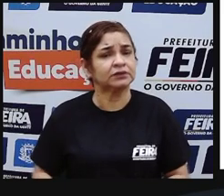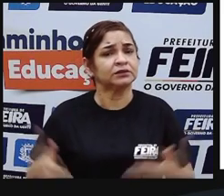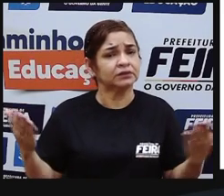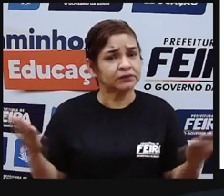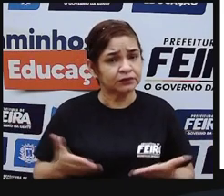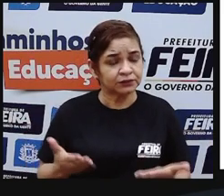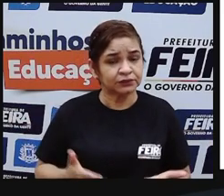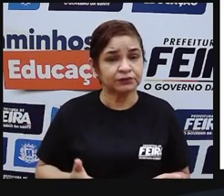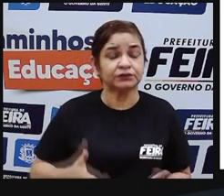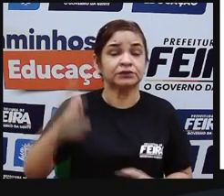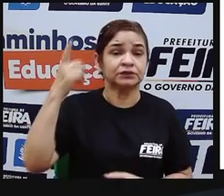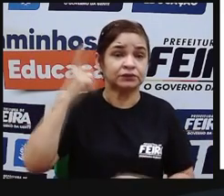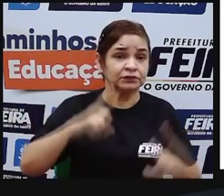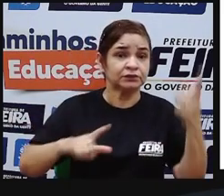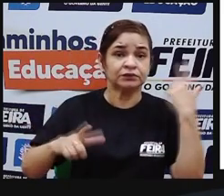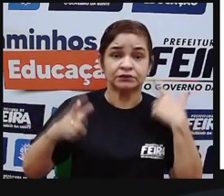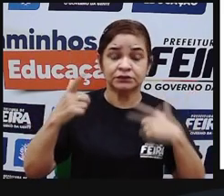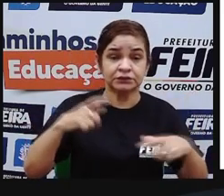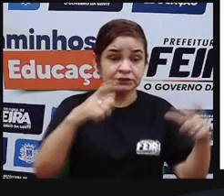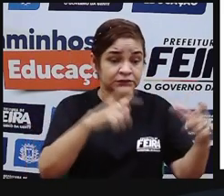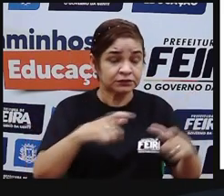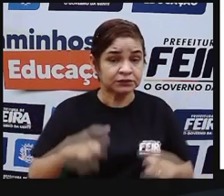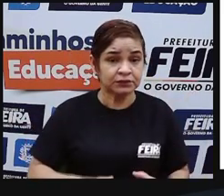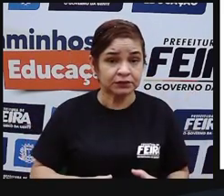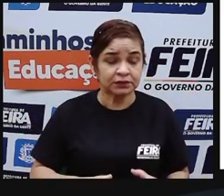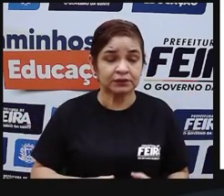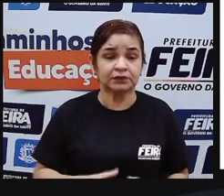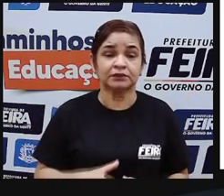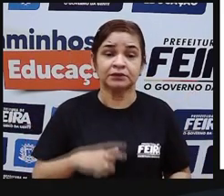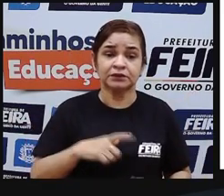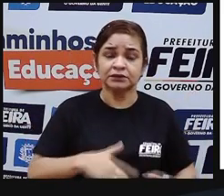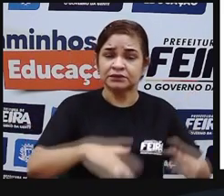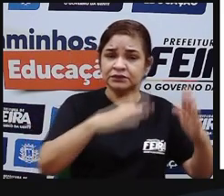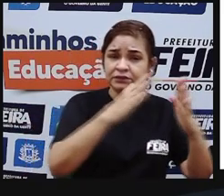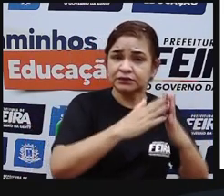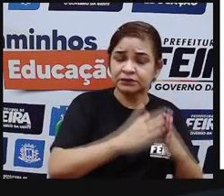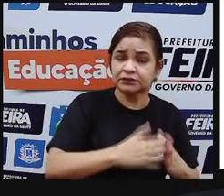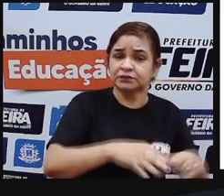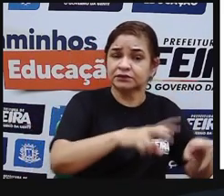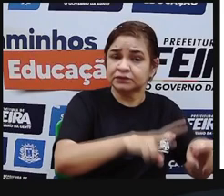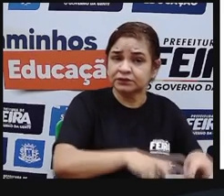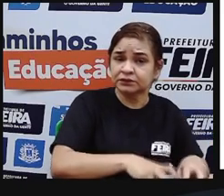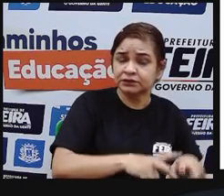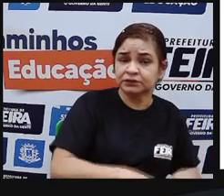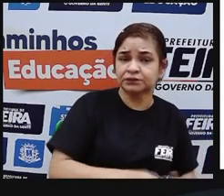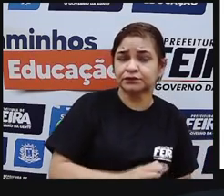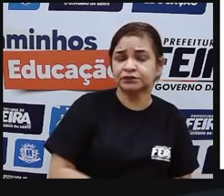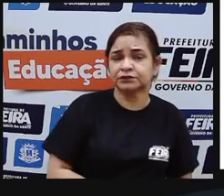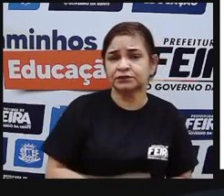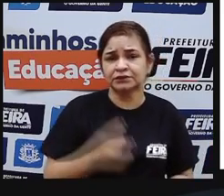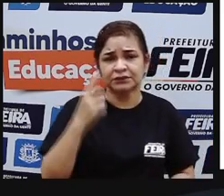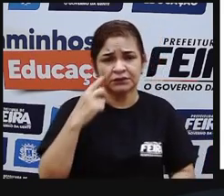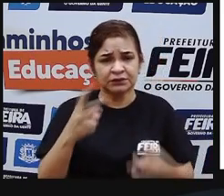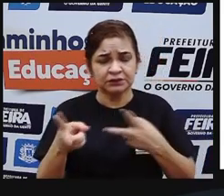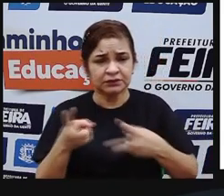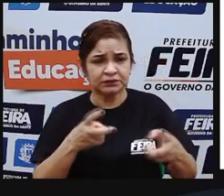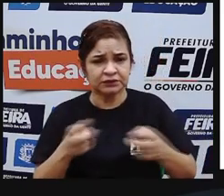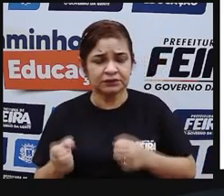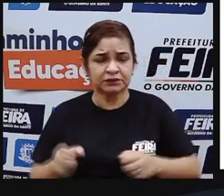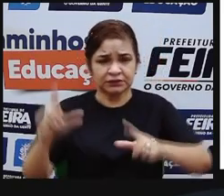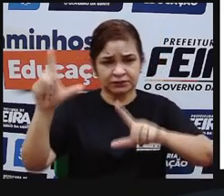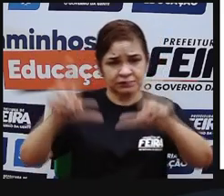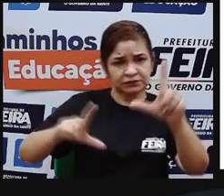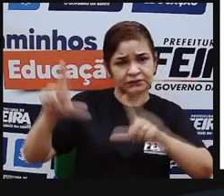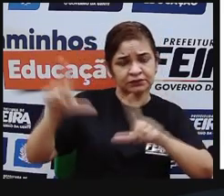atuais com os sobreviventes de cada grupo ou povo indígena. Então, por isso que de vez em quando vocês veem no noticiário